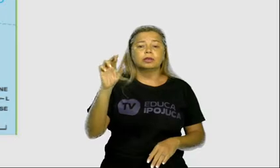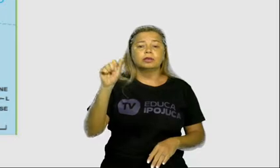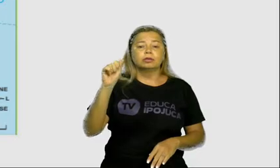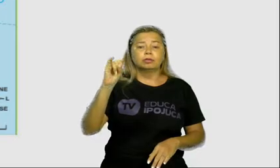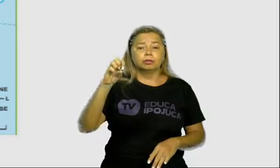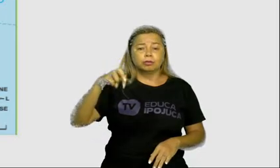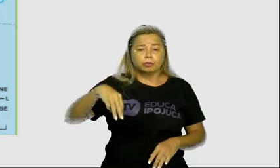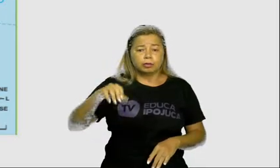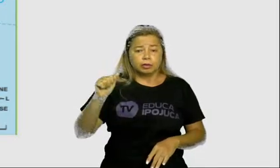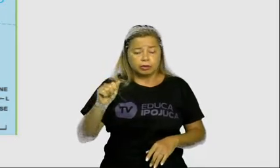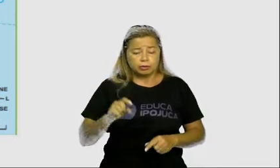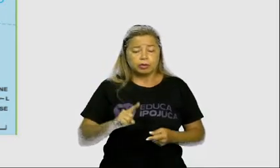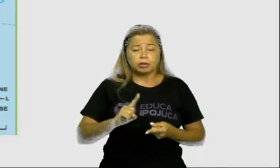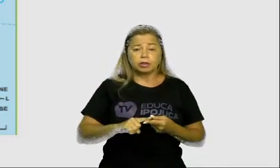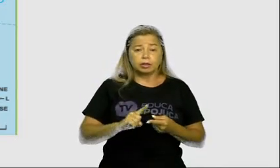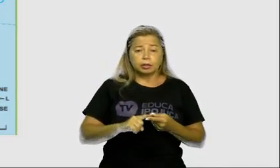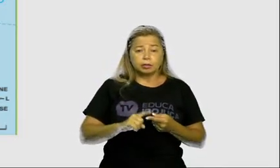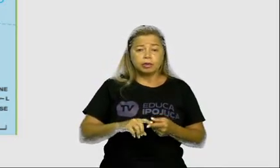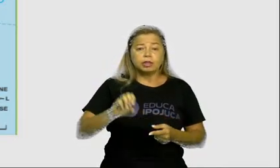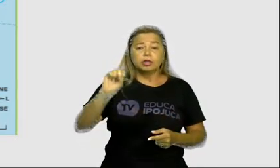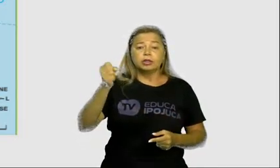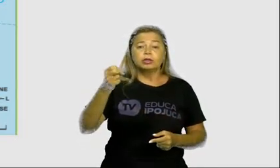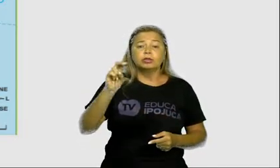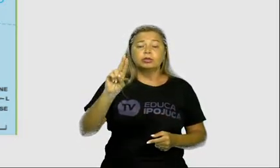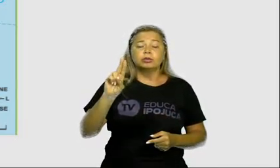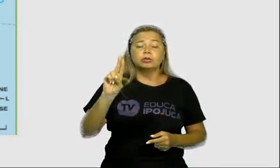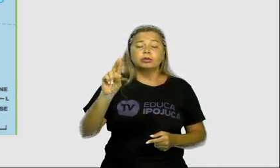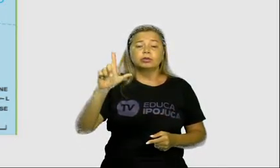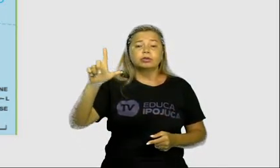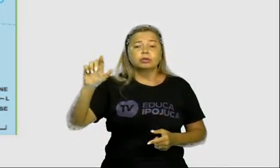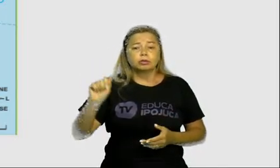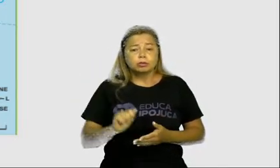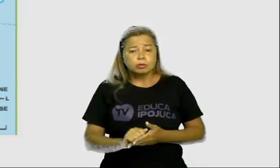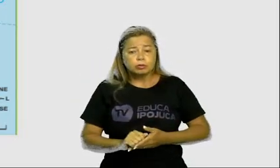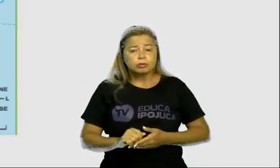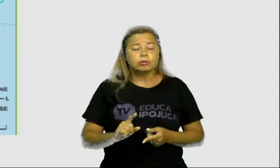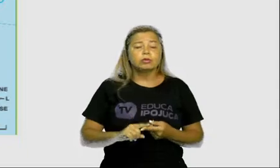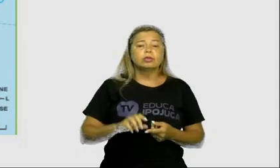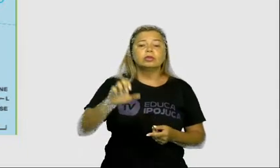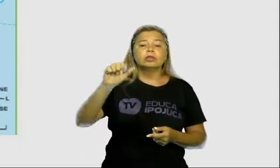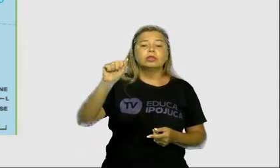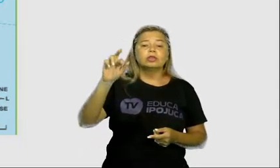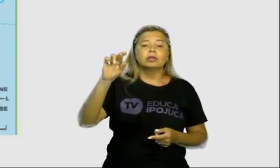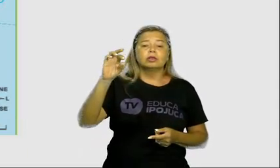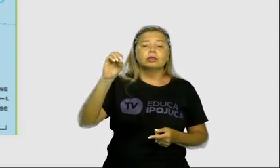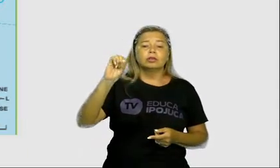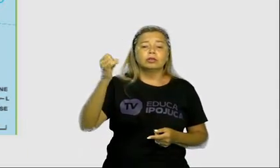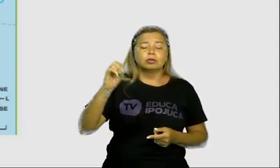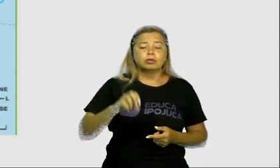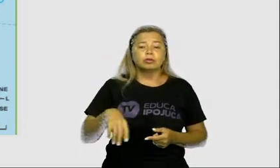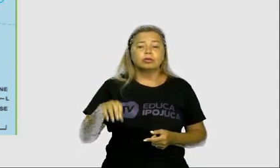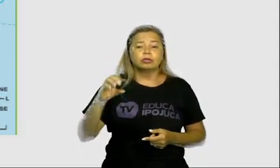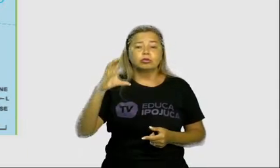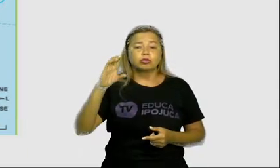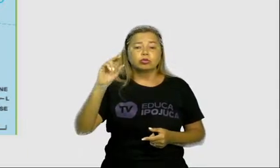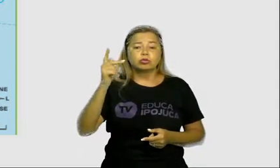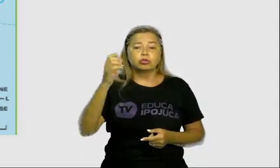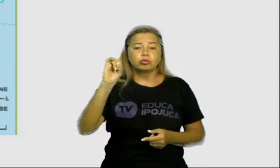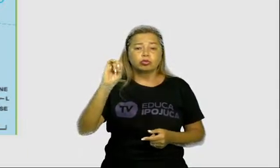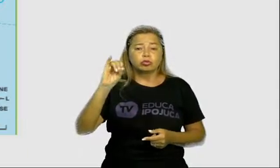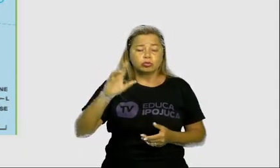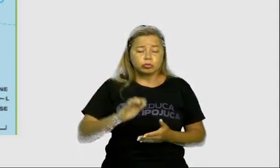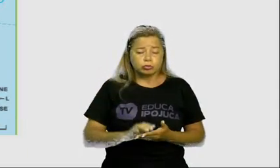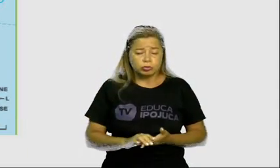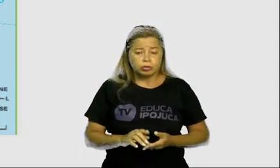gente tem o Arroio Chuí, no Rio Grande do Sul. No extremo oeste do Brasil, a nascente do rio